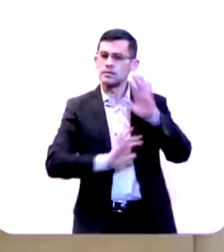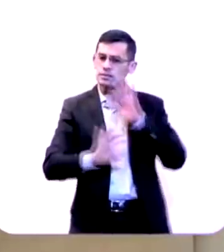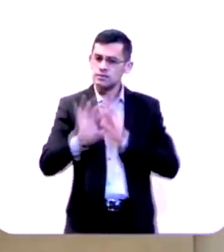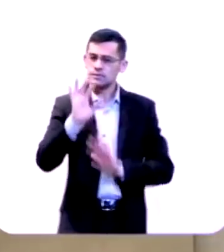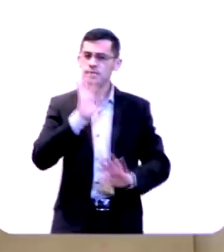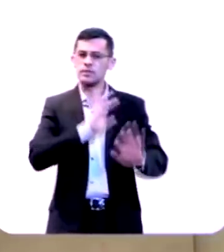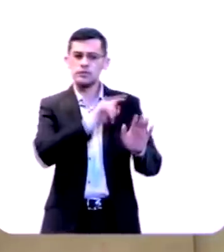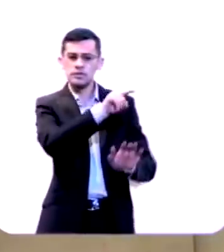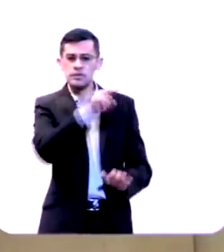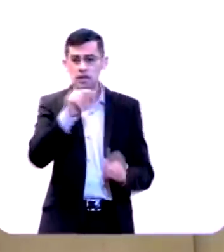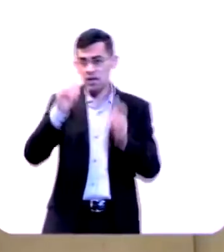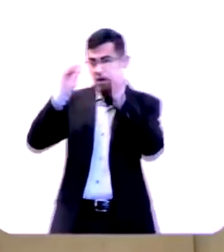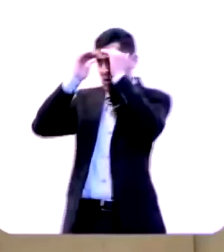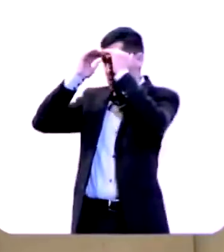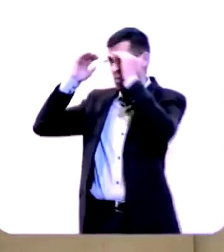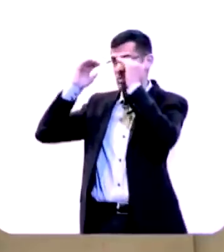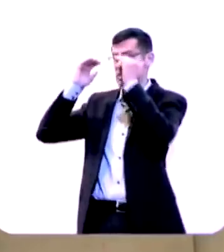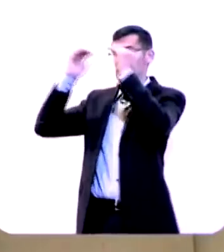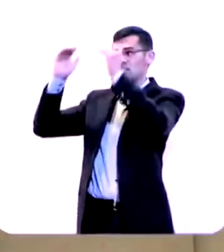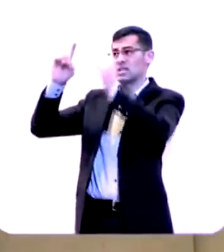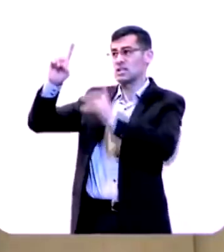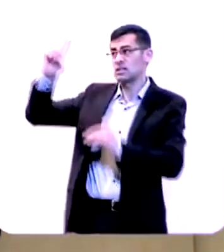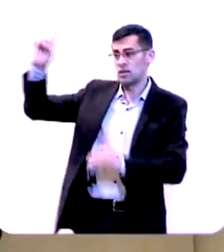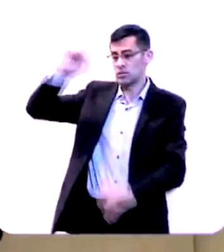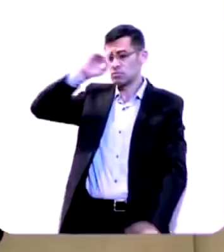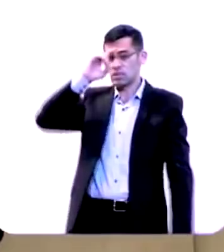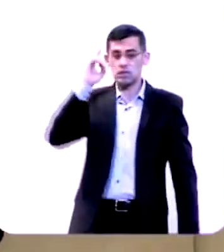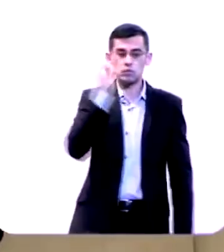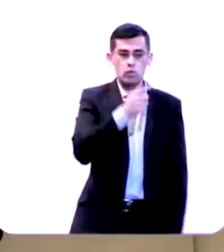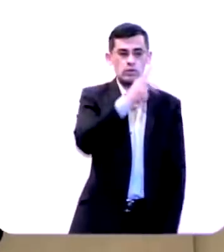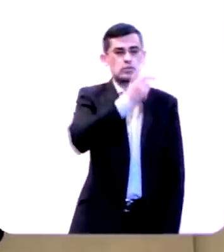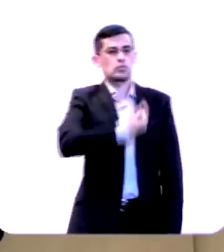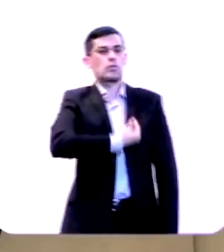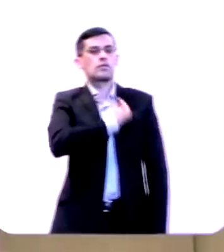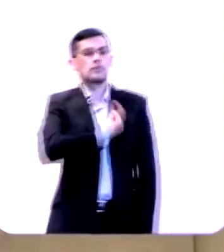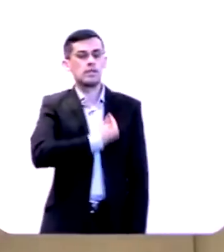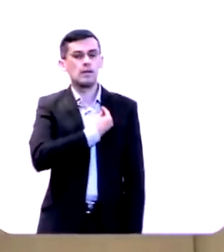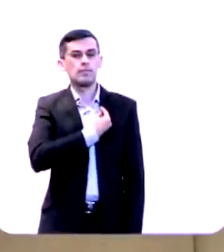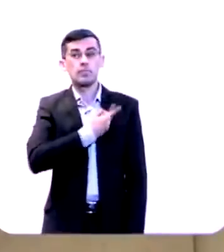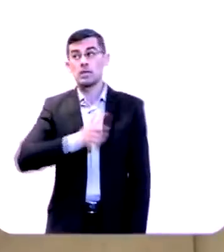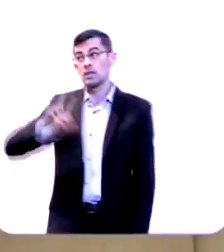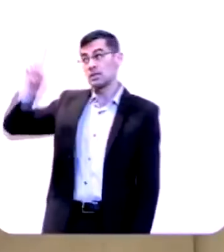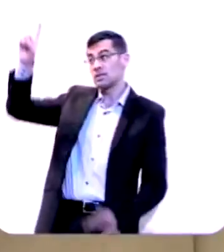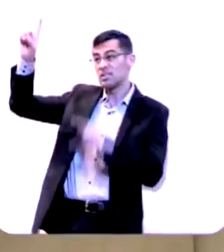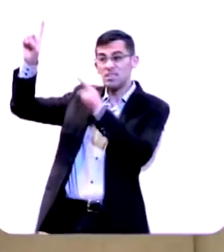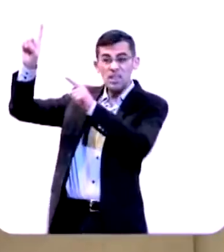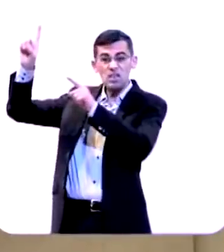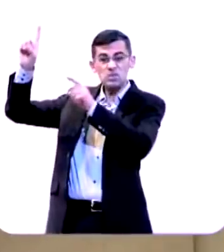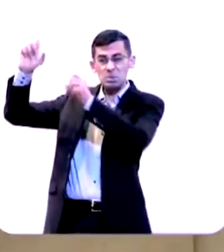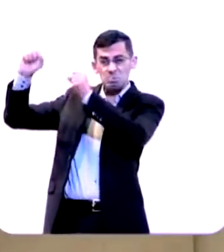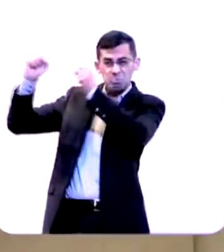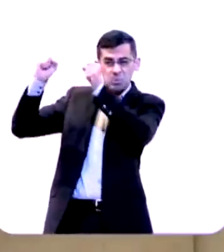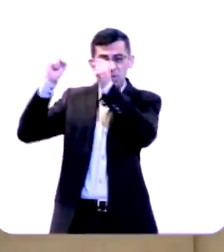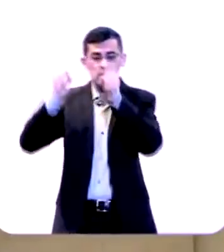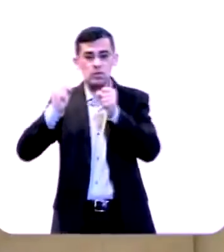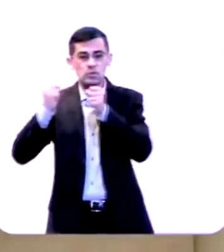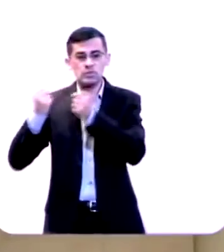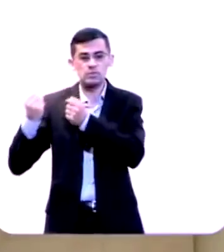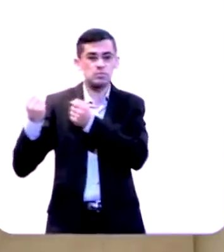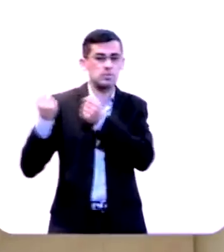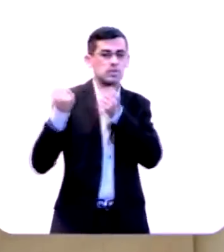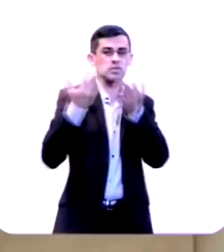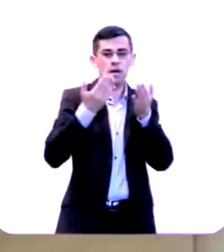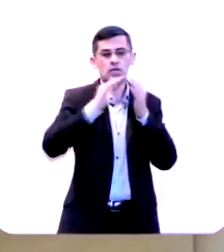capaz de obedecer as ordens de Deus na sua vida ele é suficiente para lhe dar o